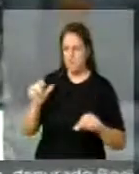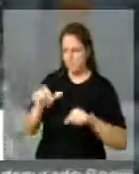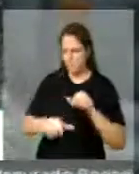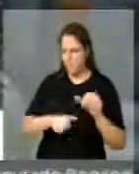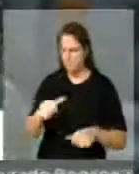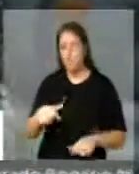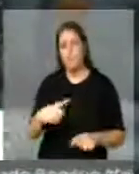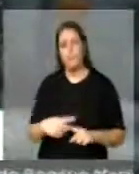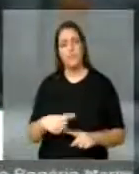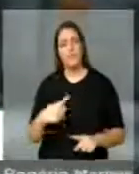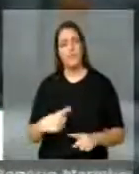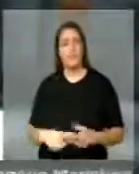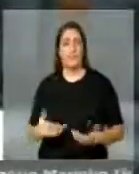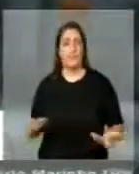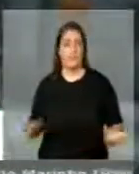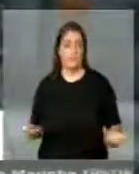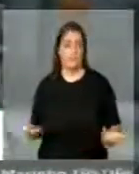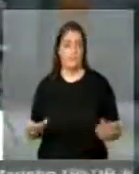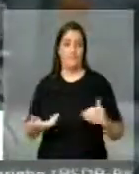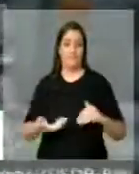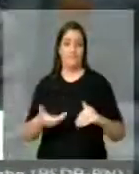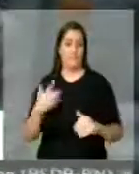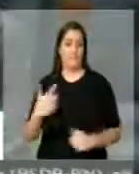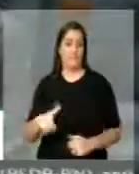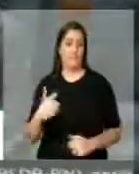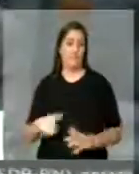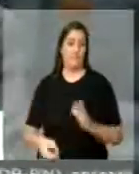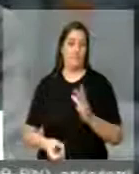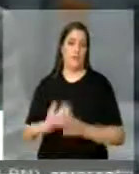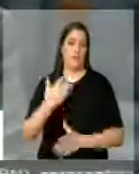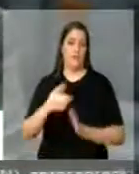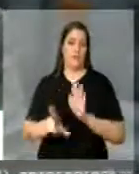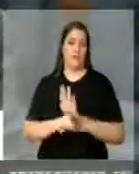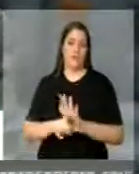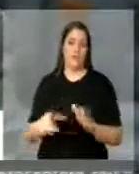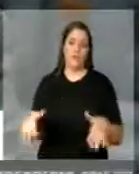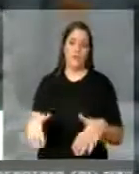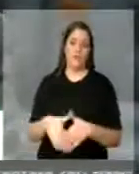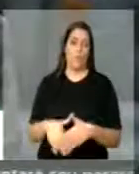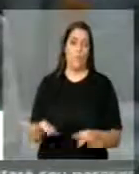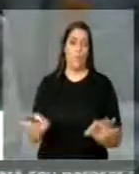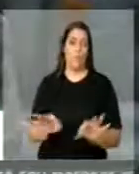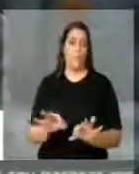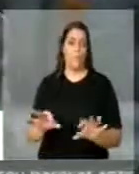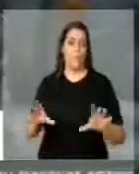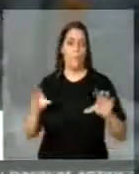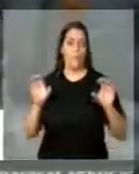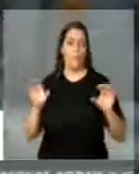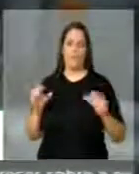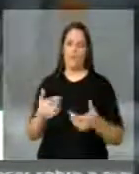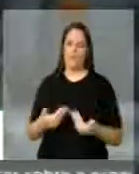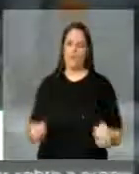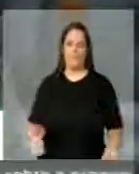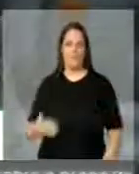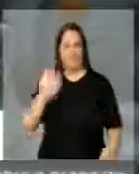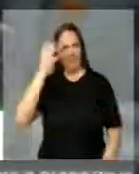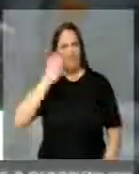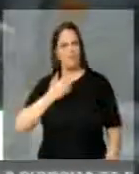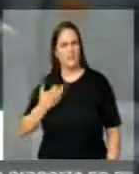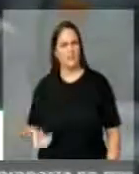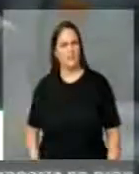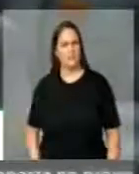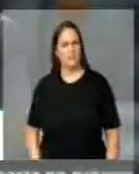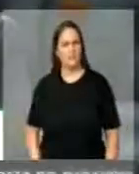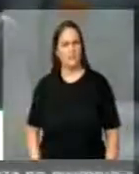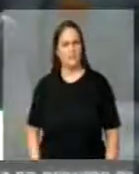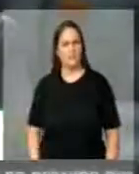causa da paciência e da omissão desta casa diante de fatos tão graves como esse. Fica aqui